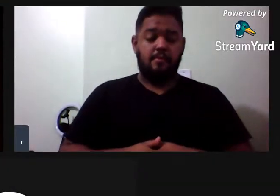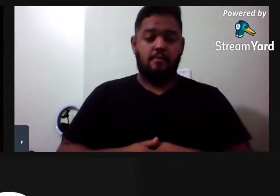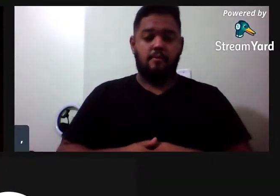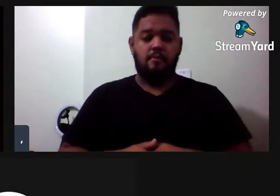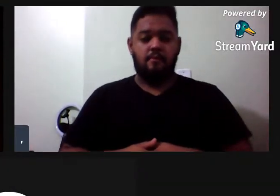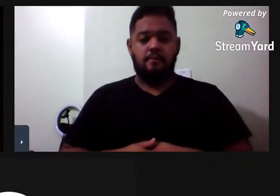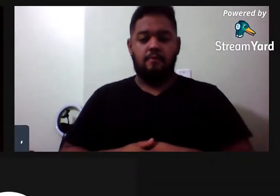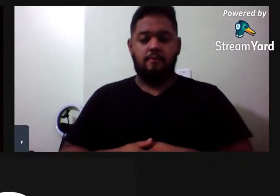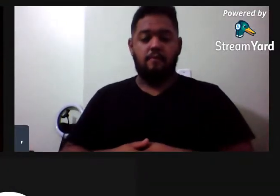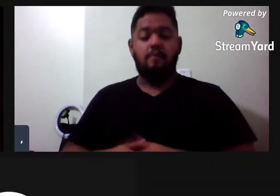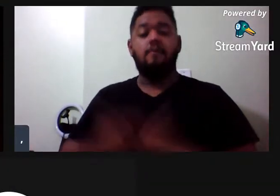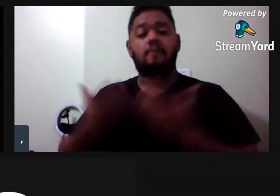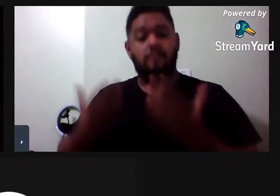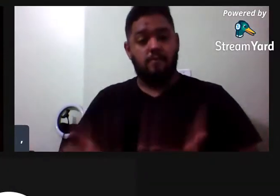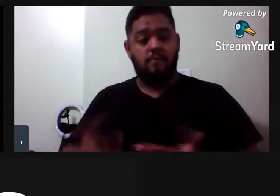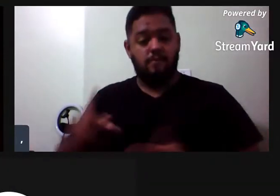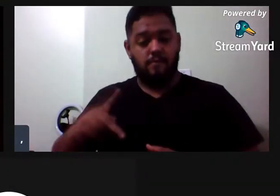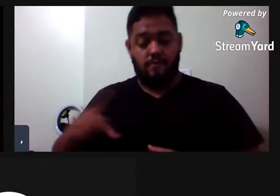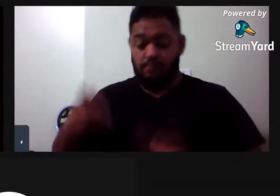O professor, ele vai